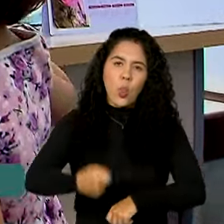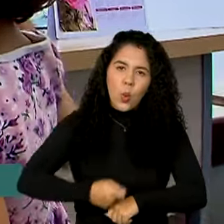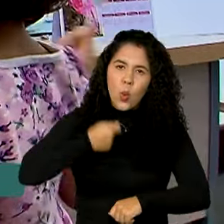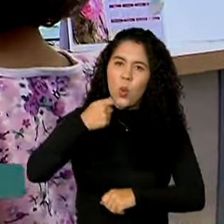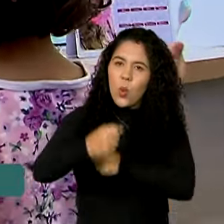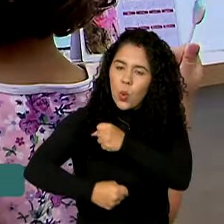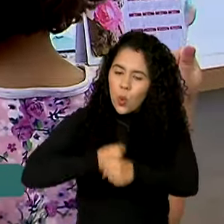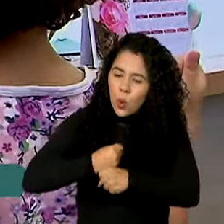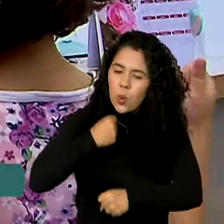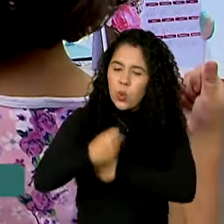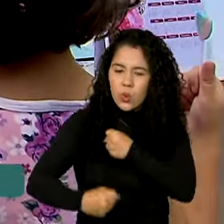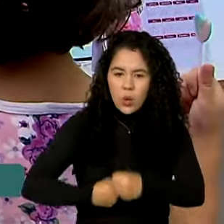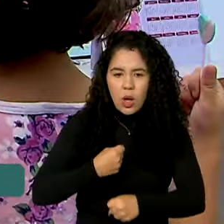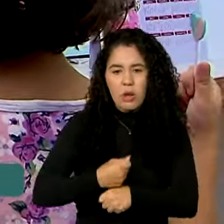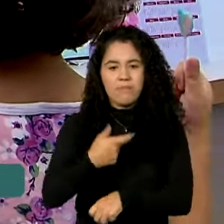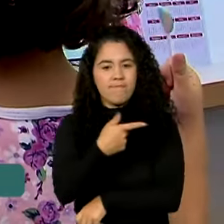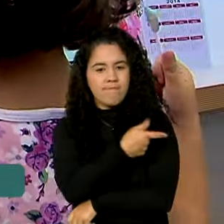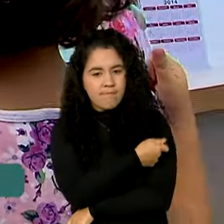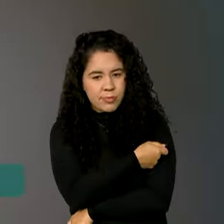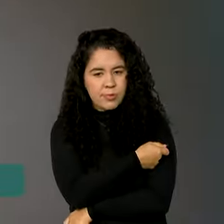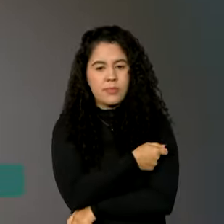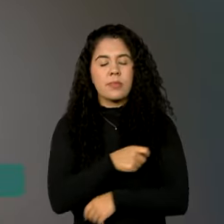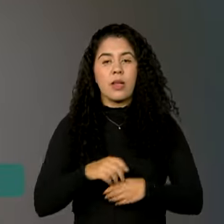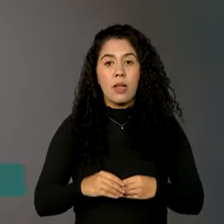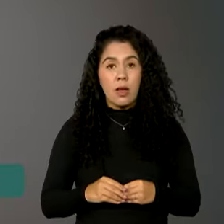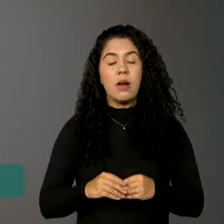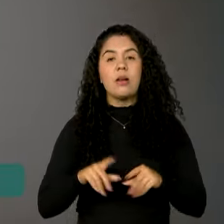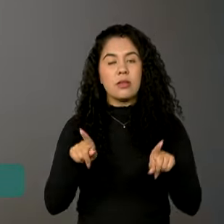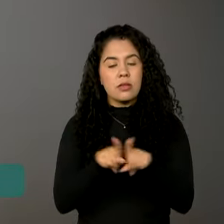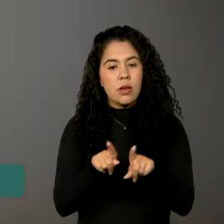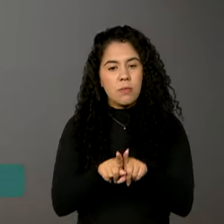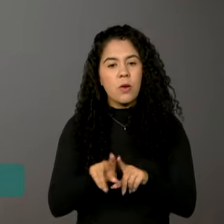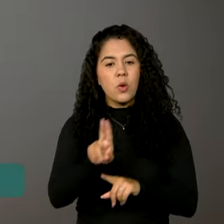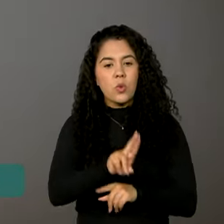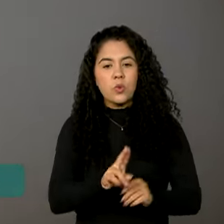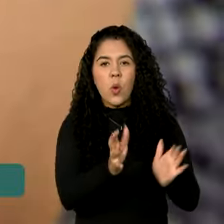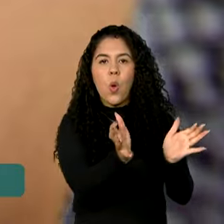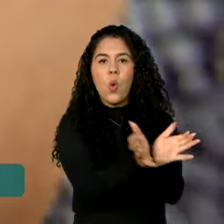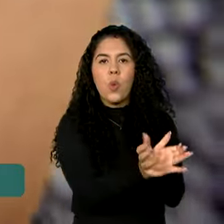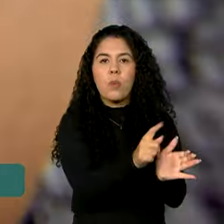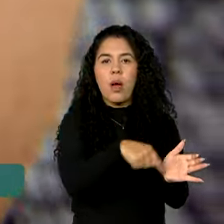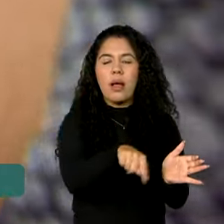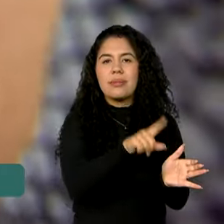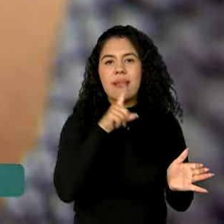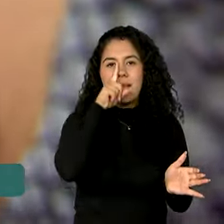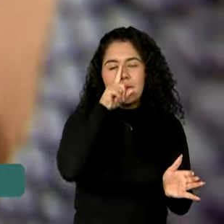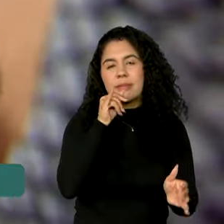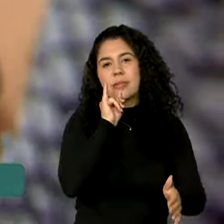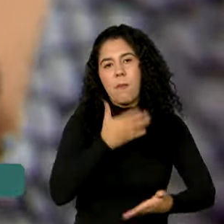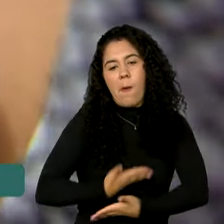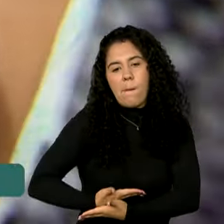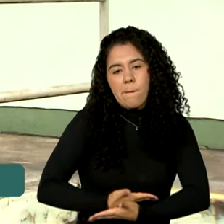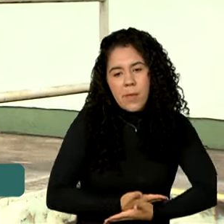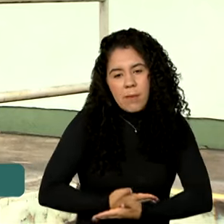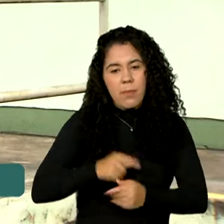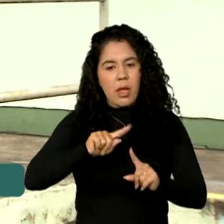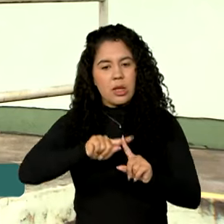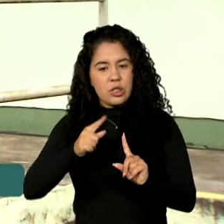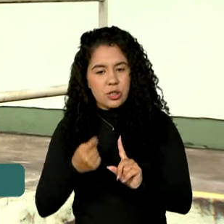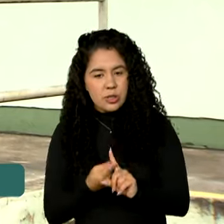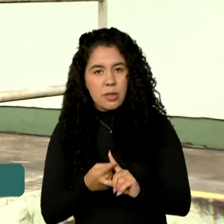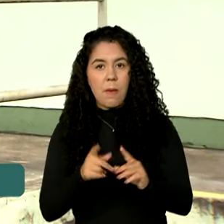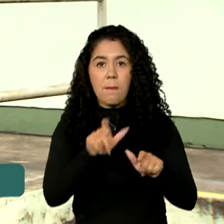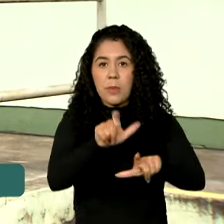idosos, a vacina contra a Covid-19 da Moderna vem sendo aplicada em grupos de risco, como bebês, gestantes, pessoas com